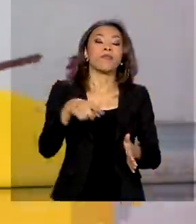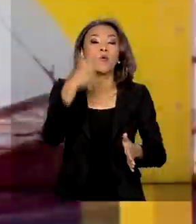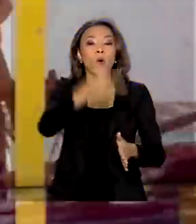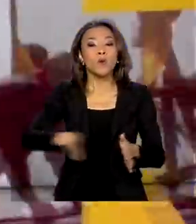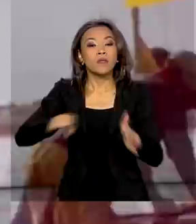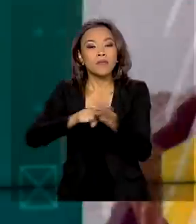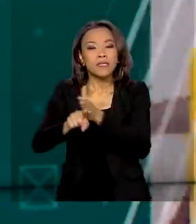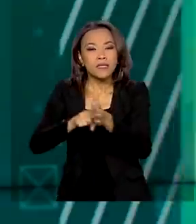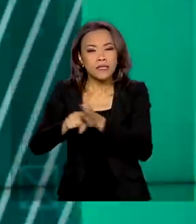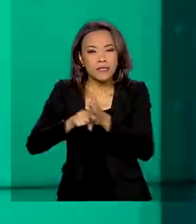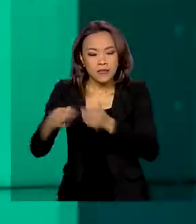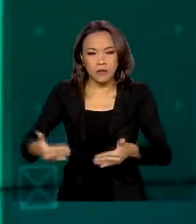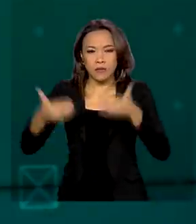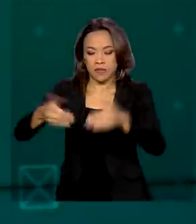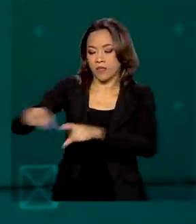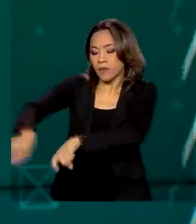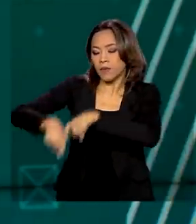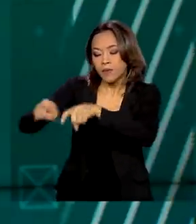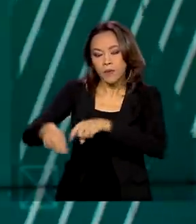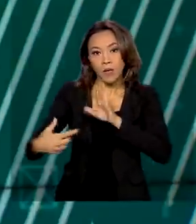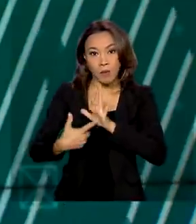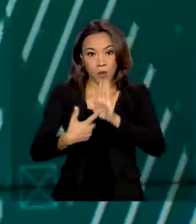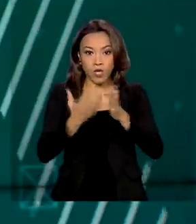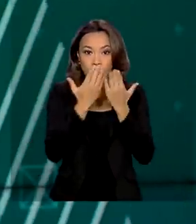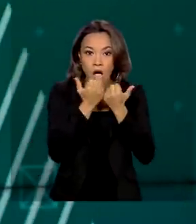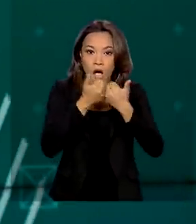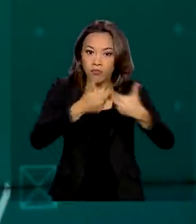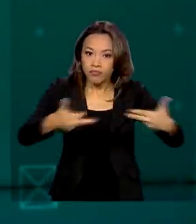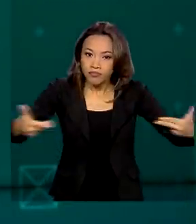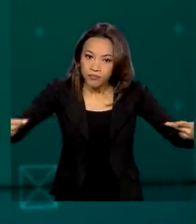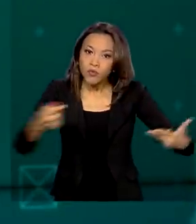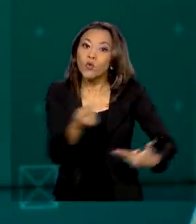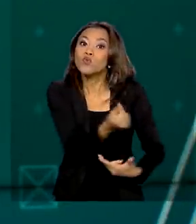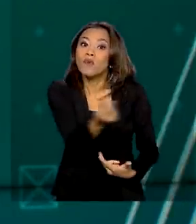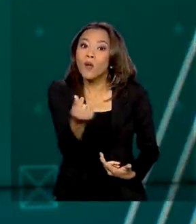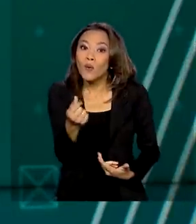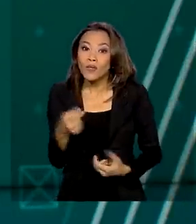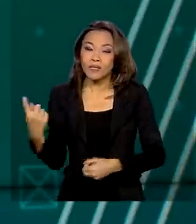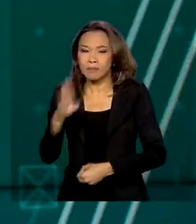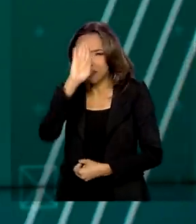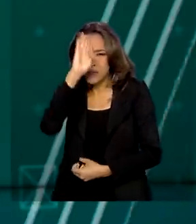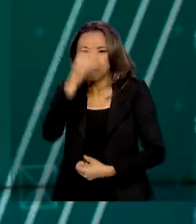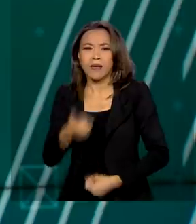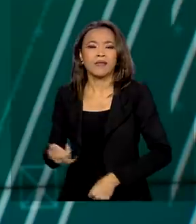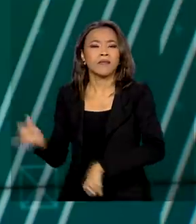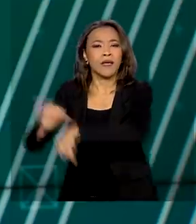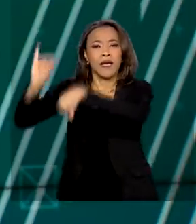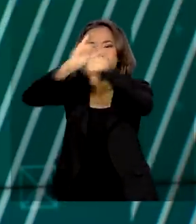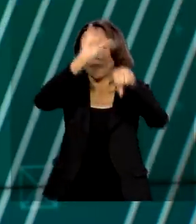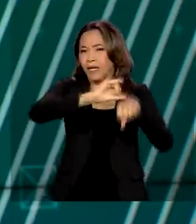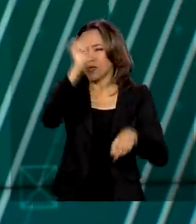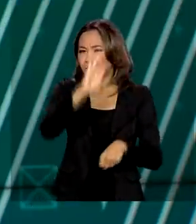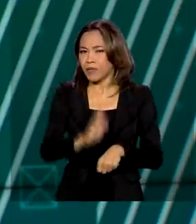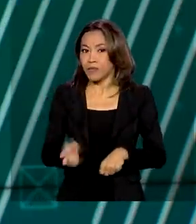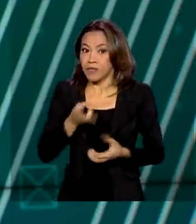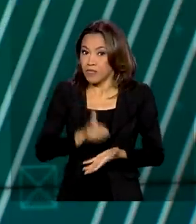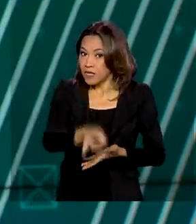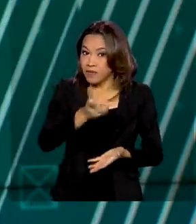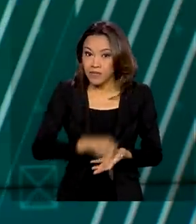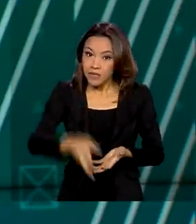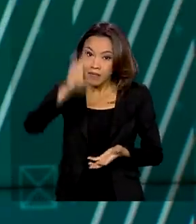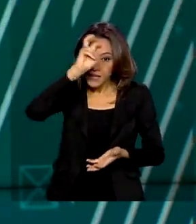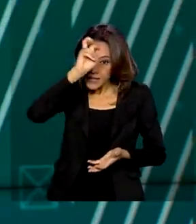Agricultura aponta os preços dos alimentos nas principais capitais do país. A partir de agora, nós vamos trazer toda quinta-feira esse